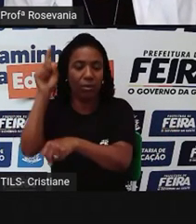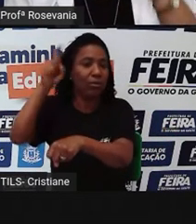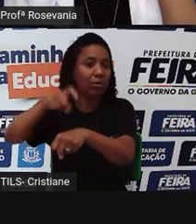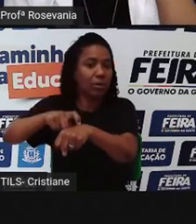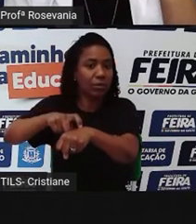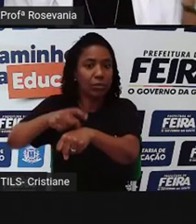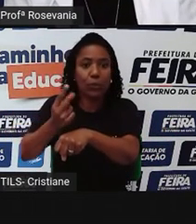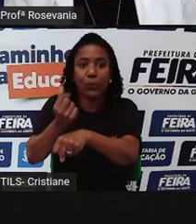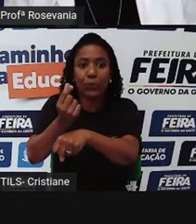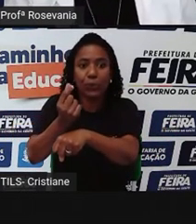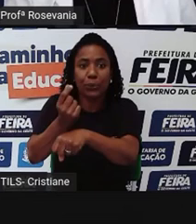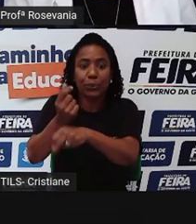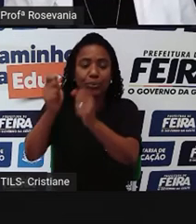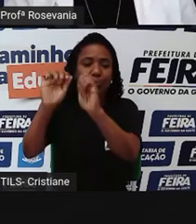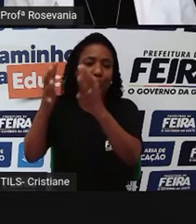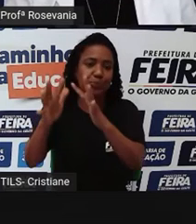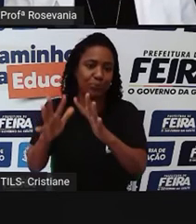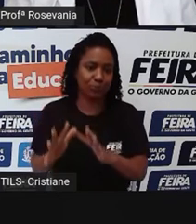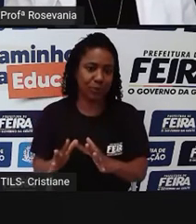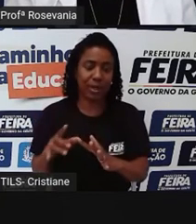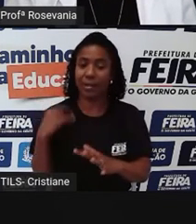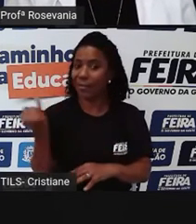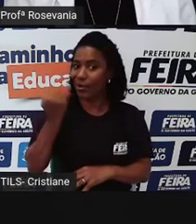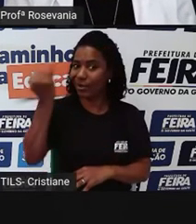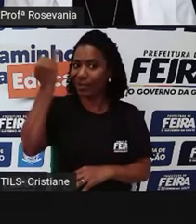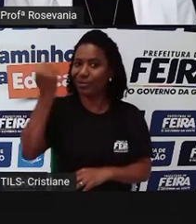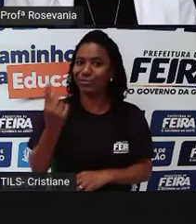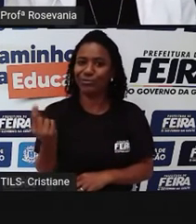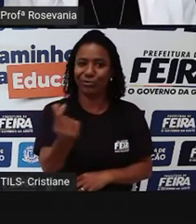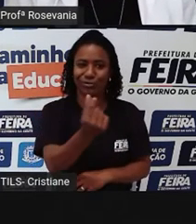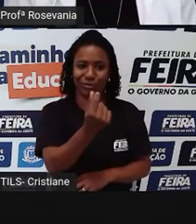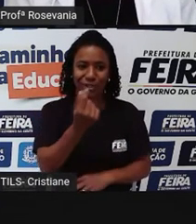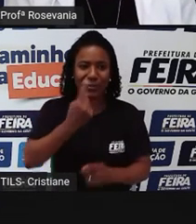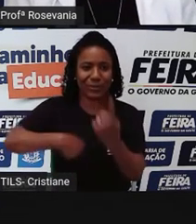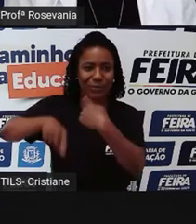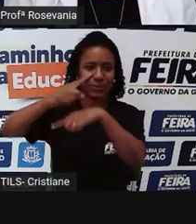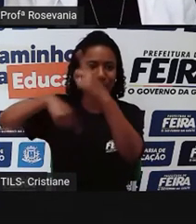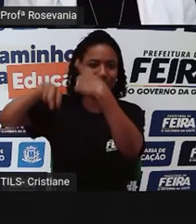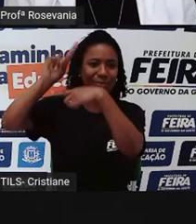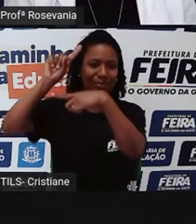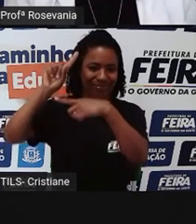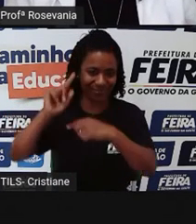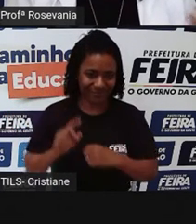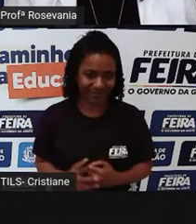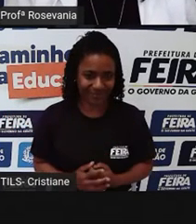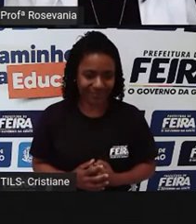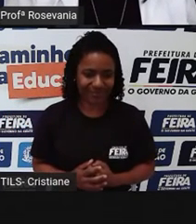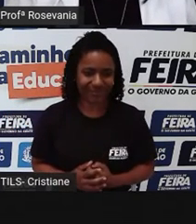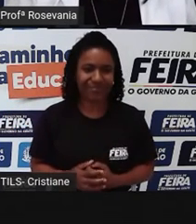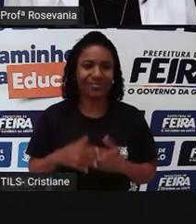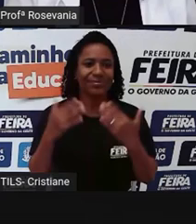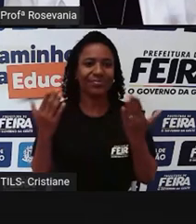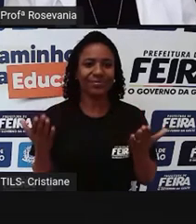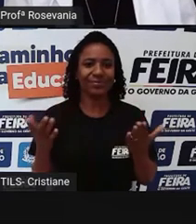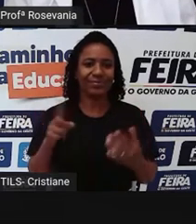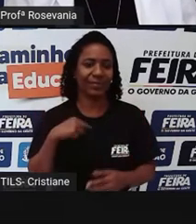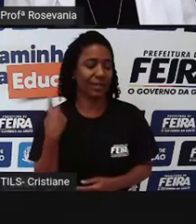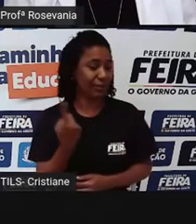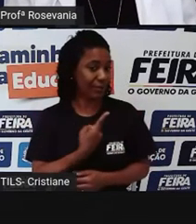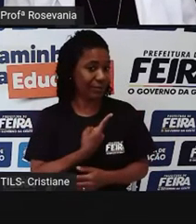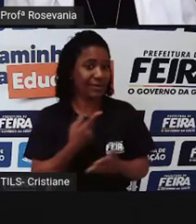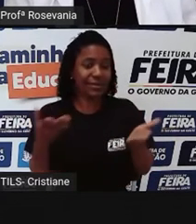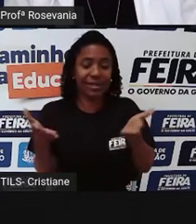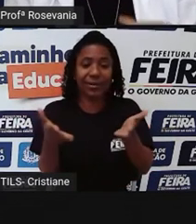capitalista e o interessante é lucrar. Bom, aí o que que aconteceu? A gente está vivendo num